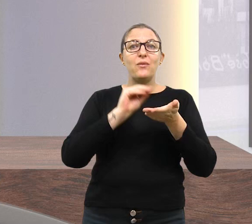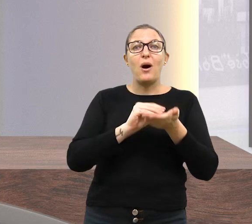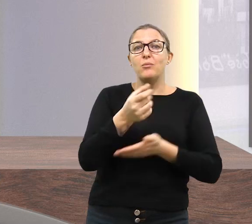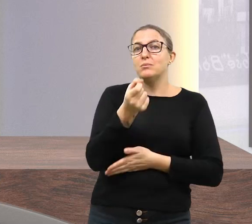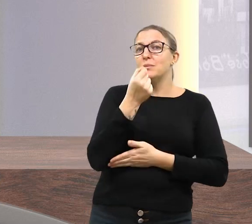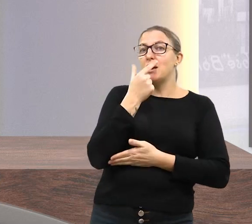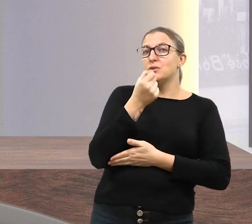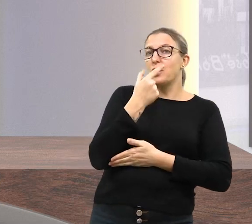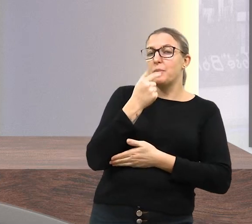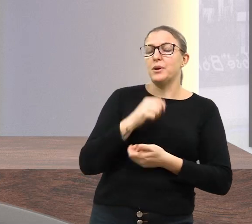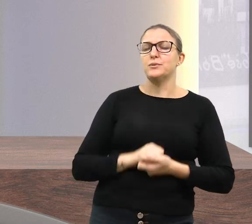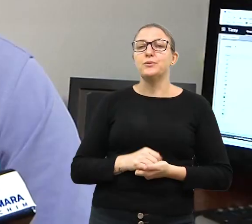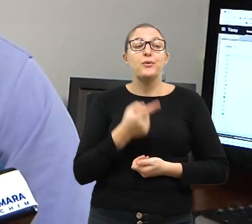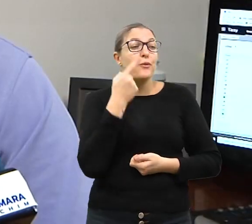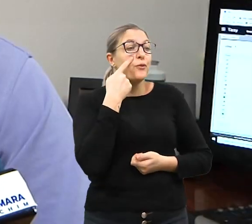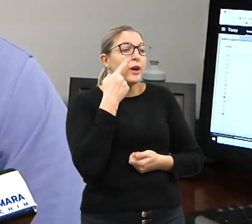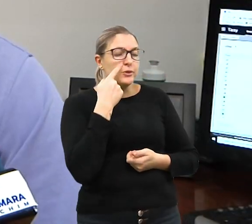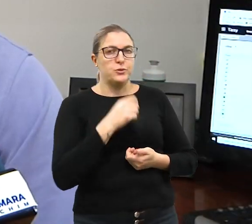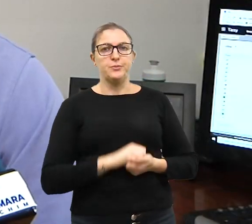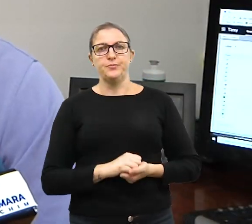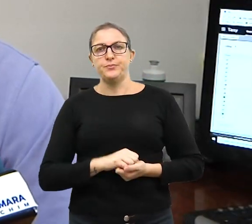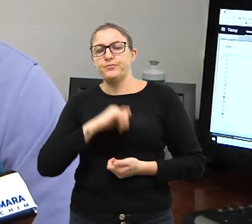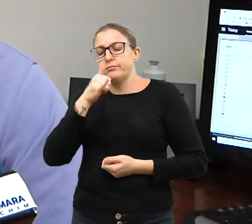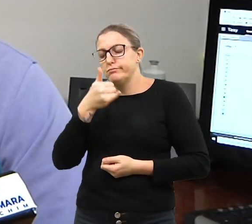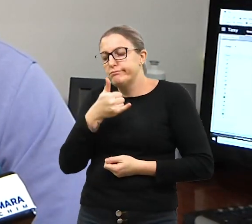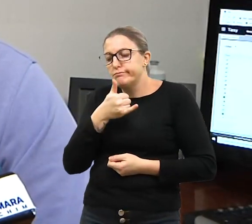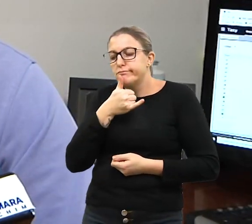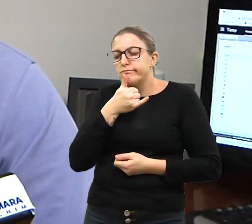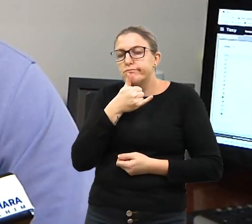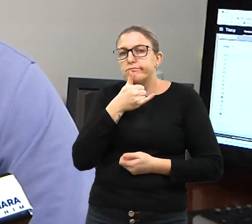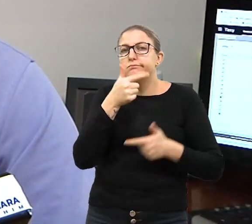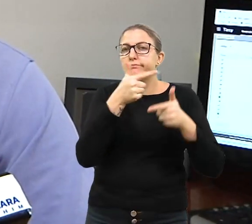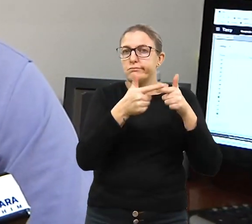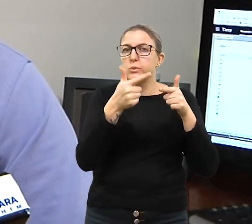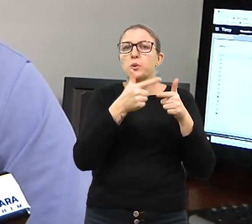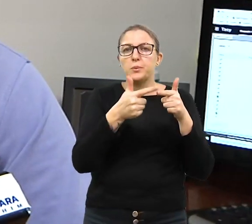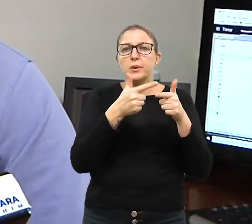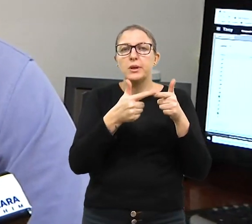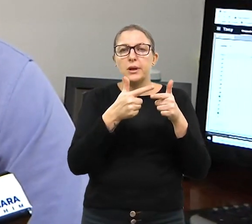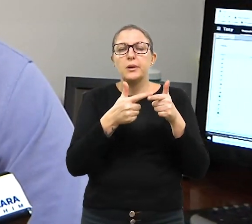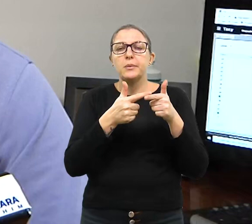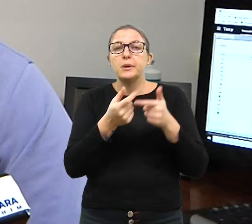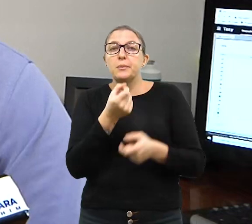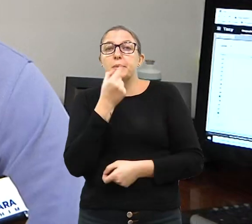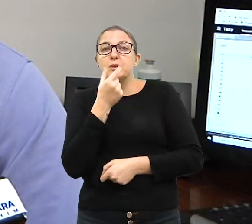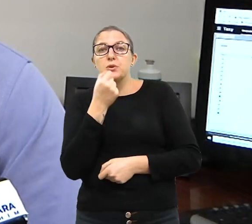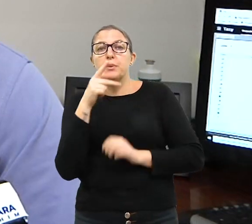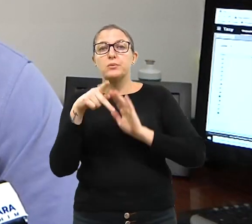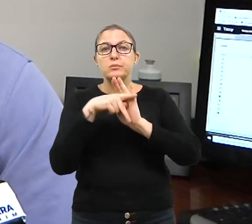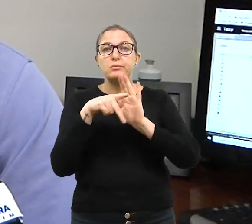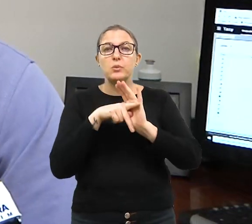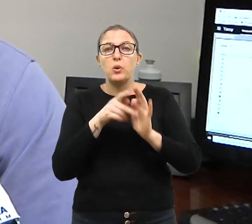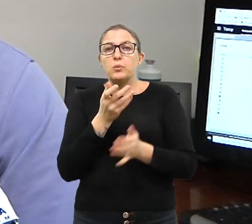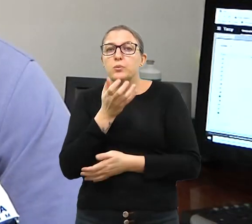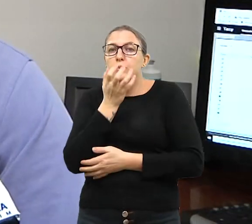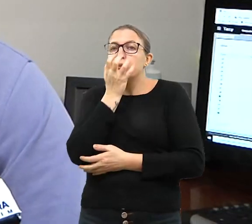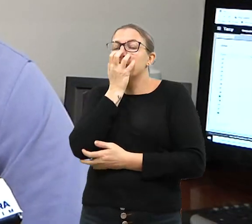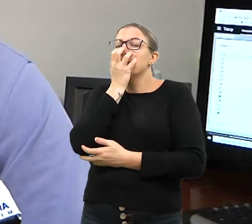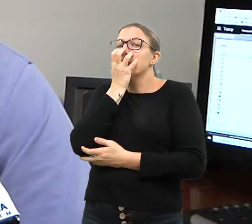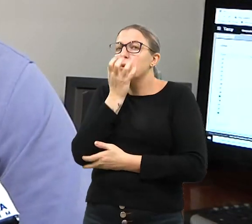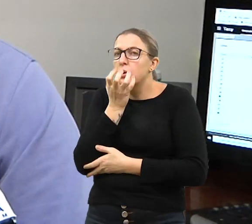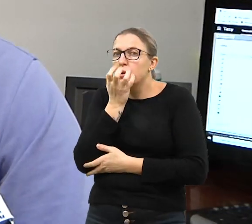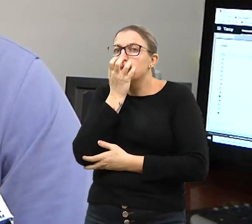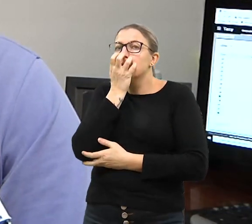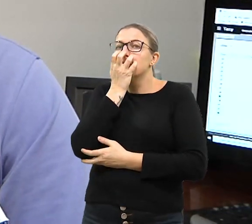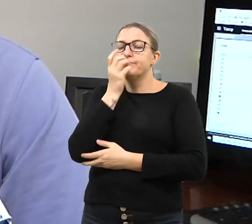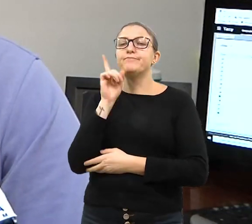medicamentos. Acompanhe. Infelizmente, a questão do kit e intubação, ela ainda se encontra bastante difícil,